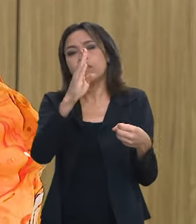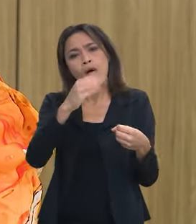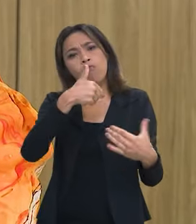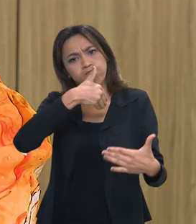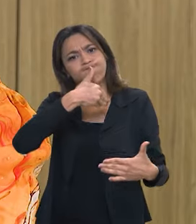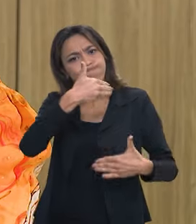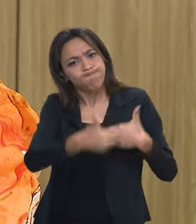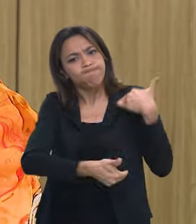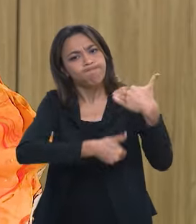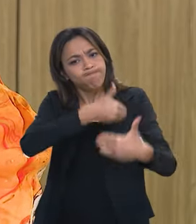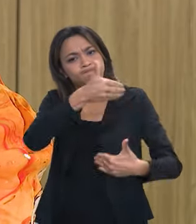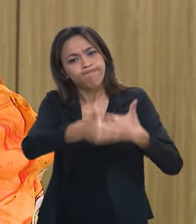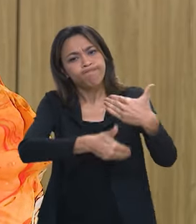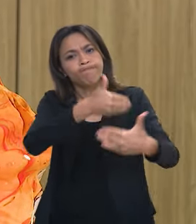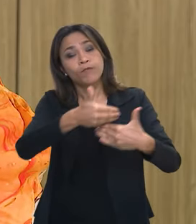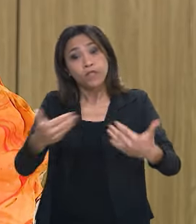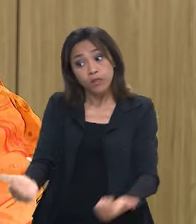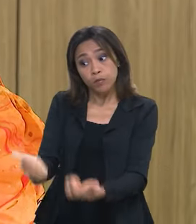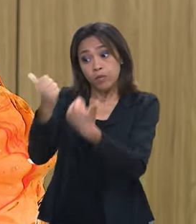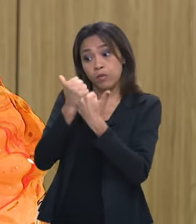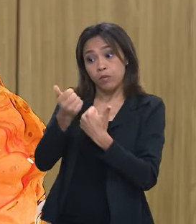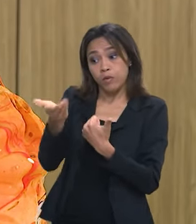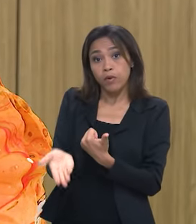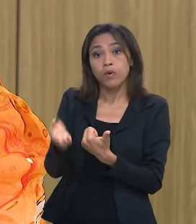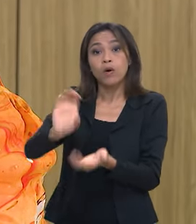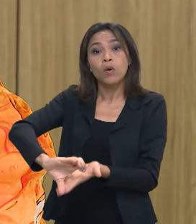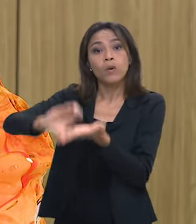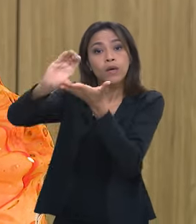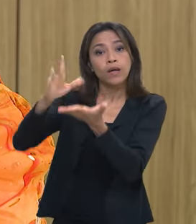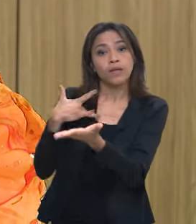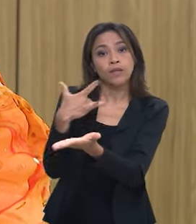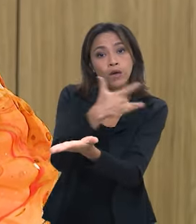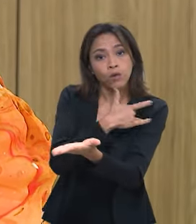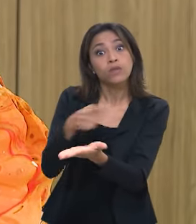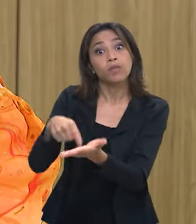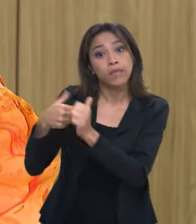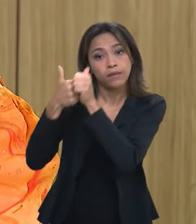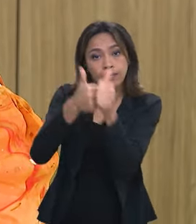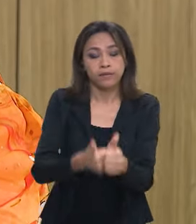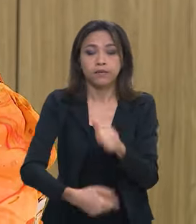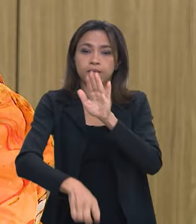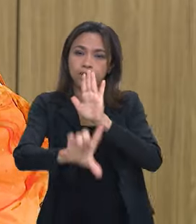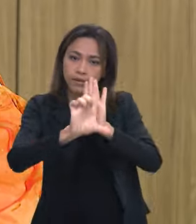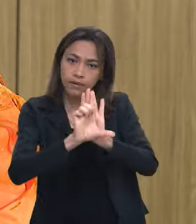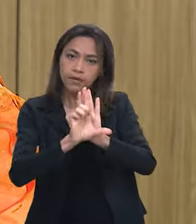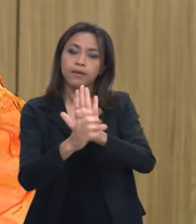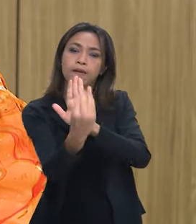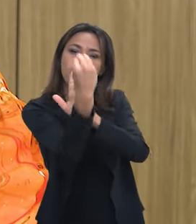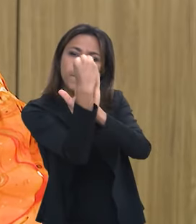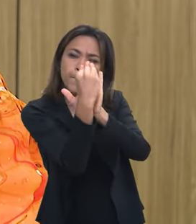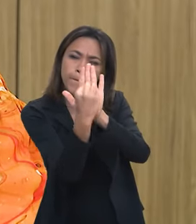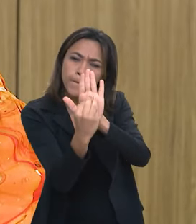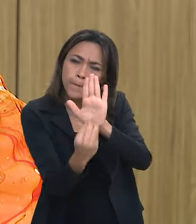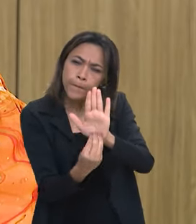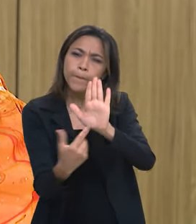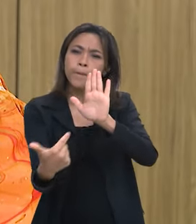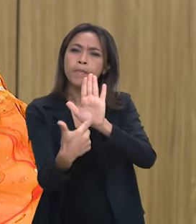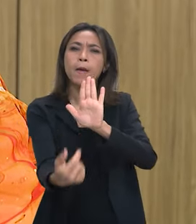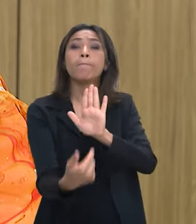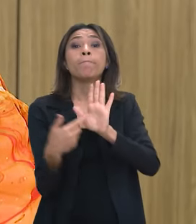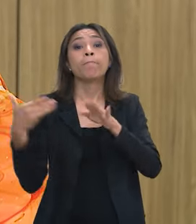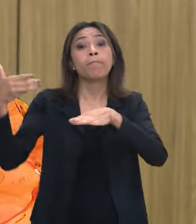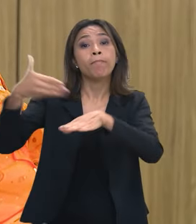ao mesmo tempo, junto ao Conselho Nacional de Saúde, também por lei definido como instância de